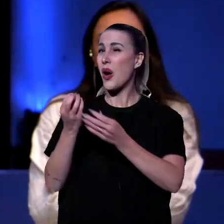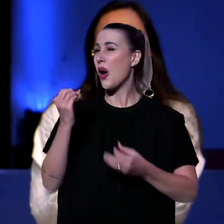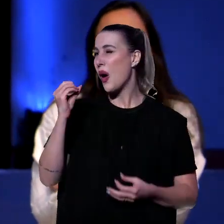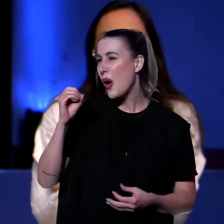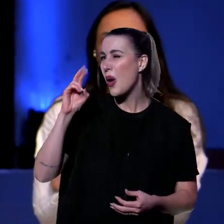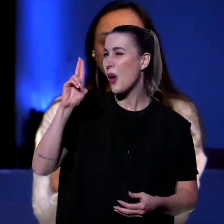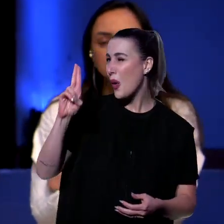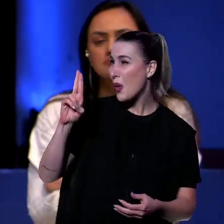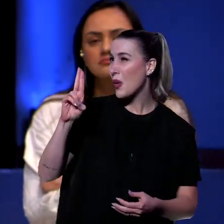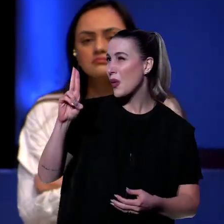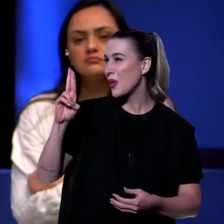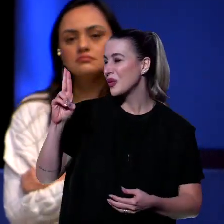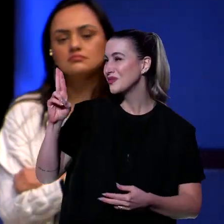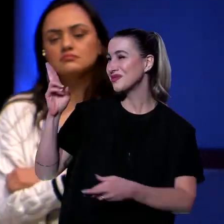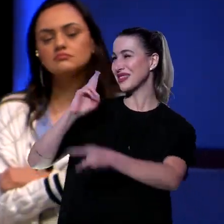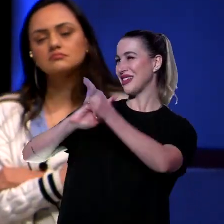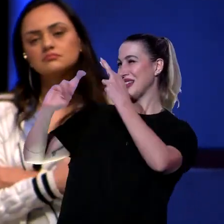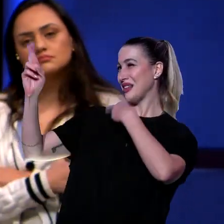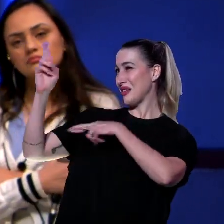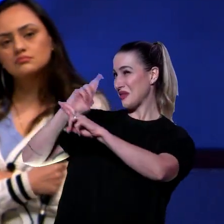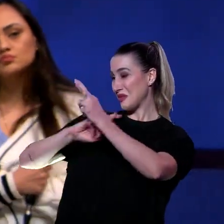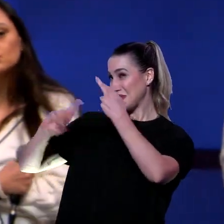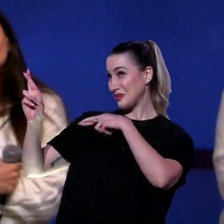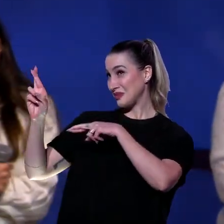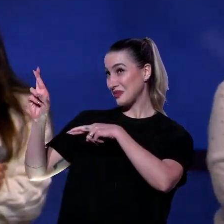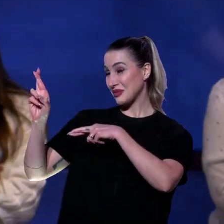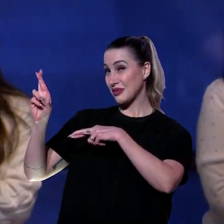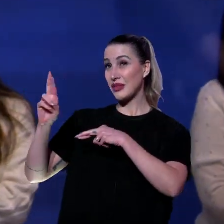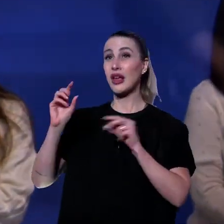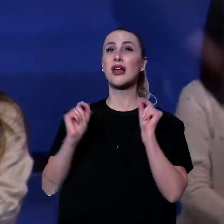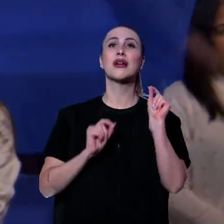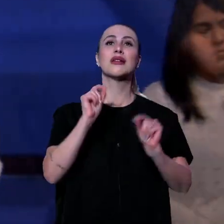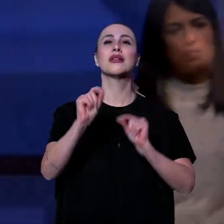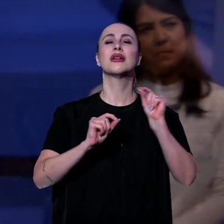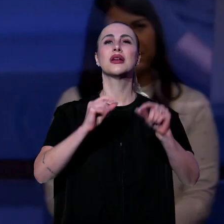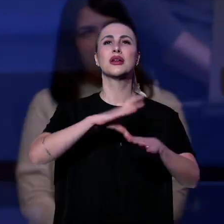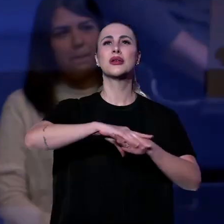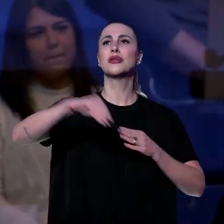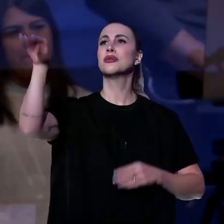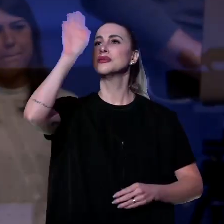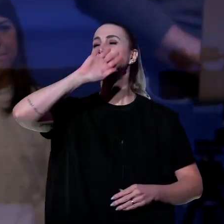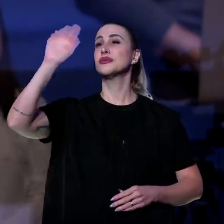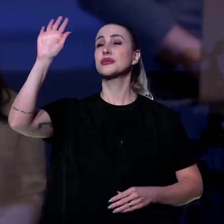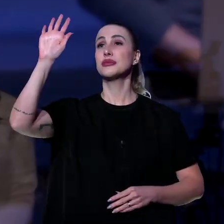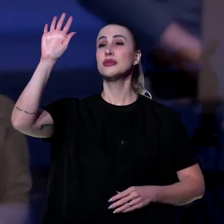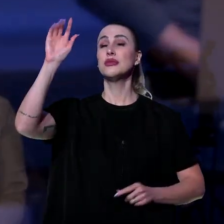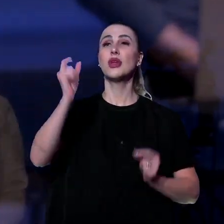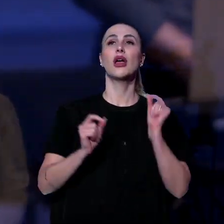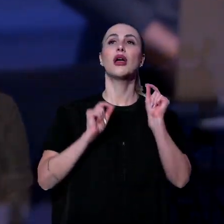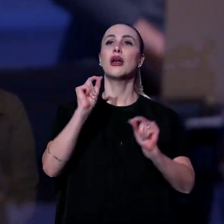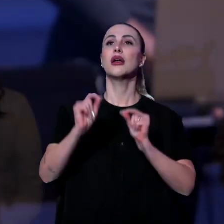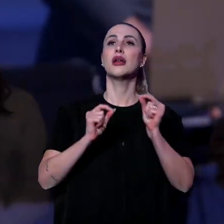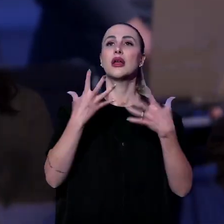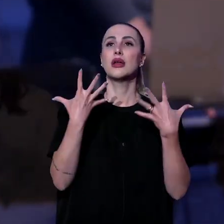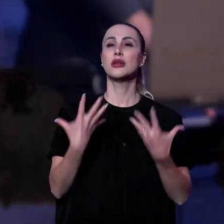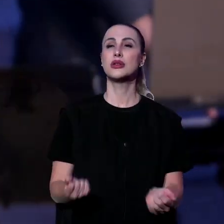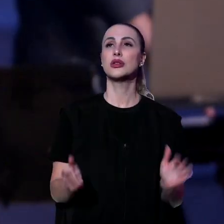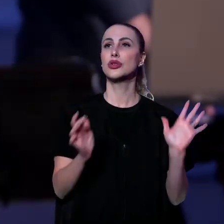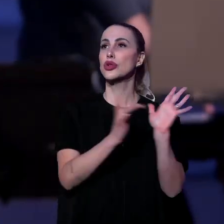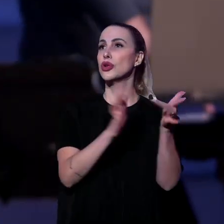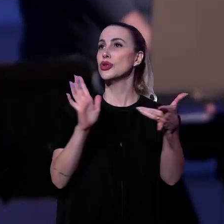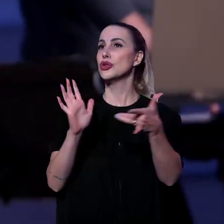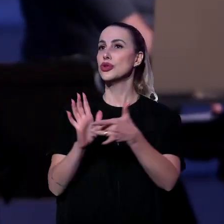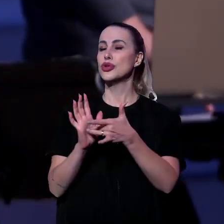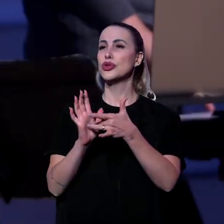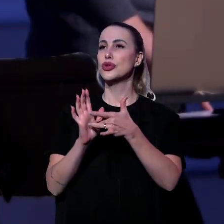você entendeu o que é contigo. Eu vou pedir para você levantar a sua mão onde você está. Você quer entregar a sua vida para Jesus? Levante a sua mão onde você está. Tomando a sua